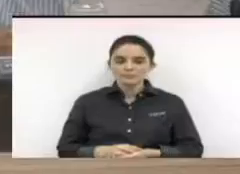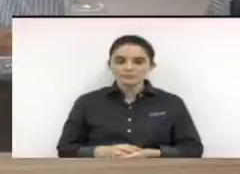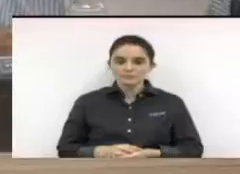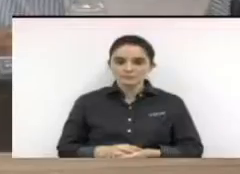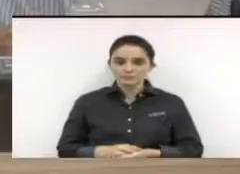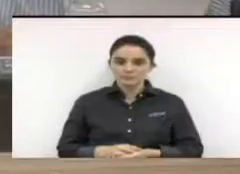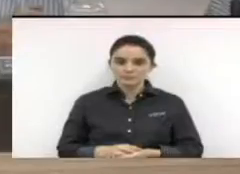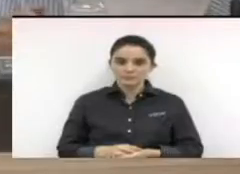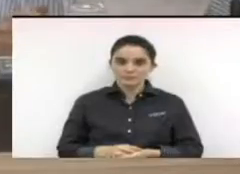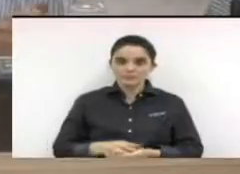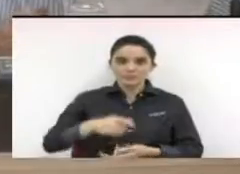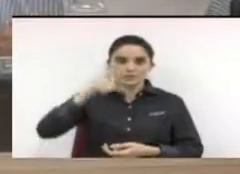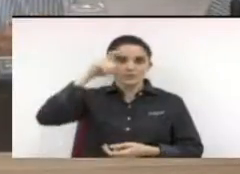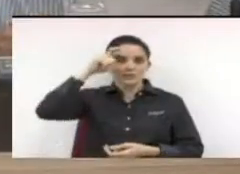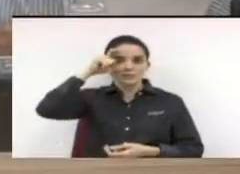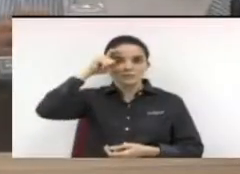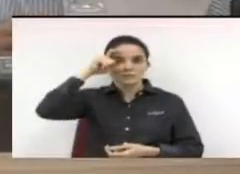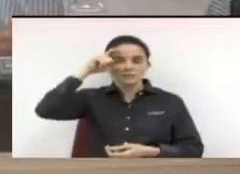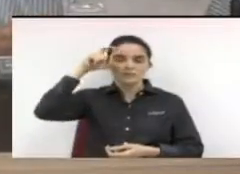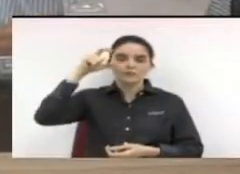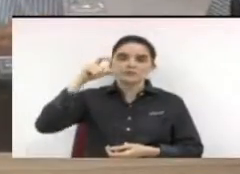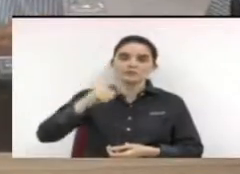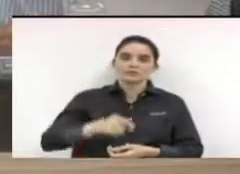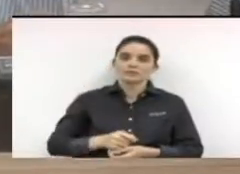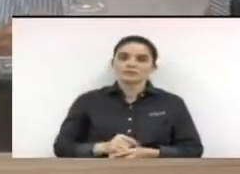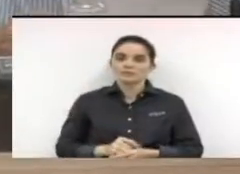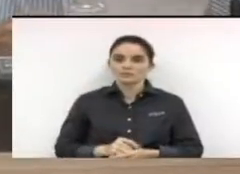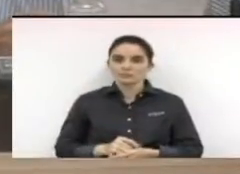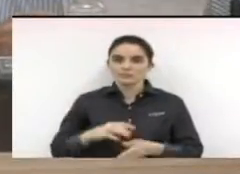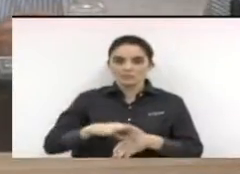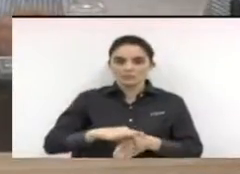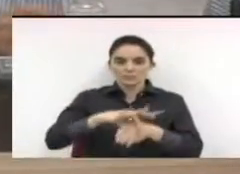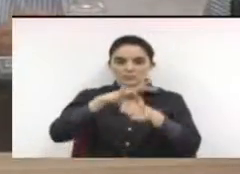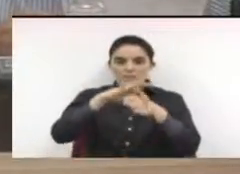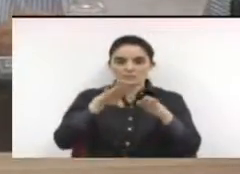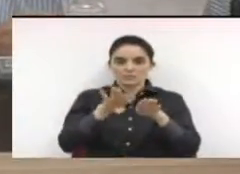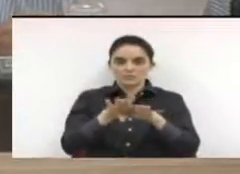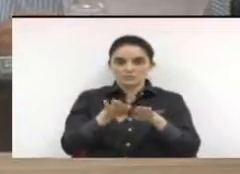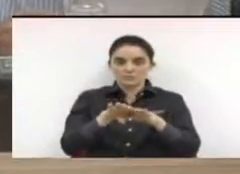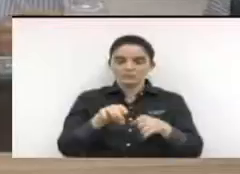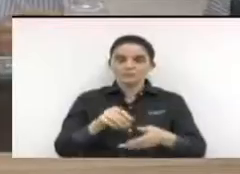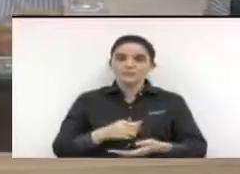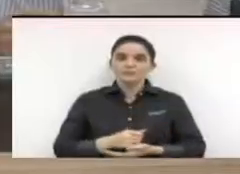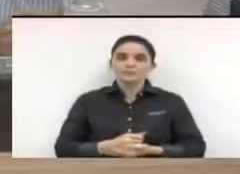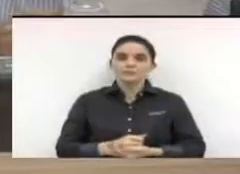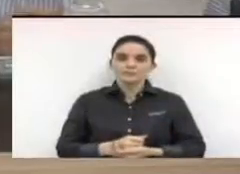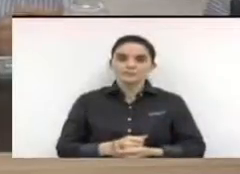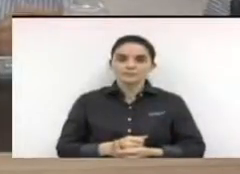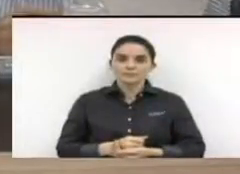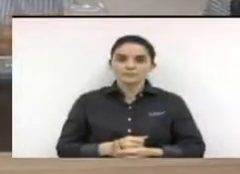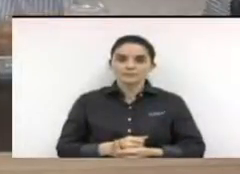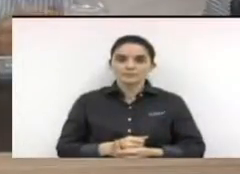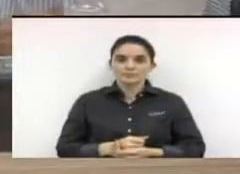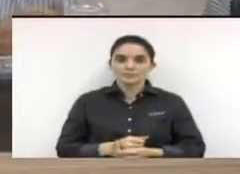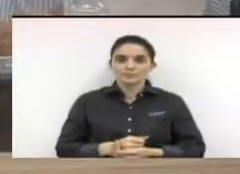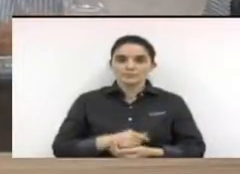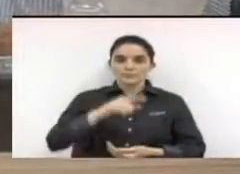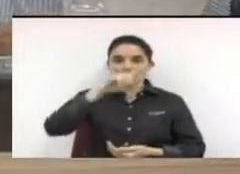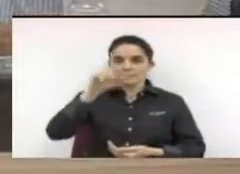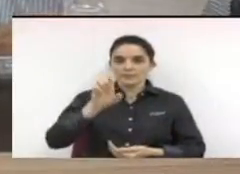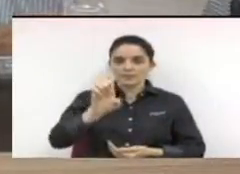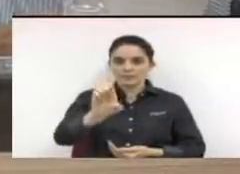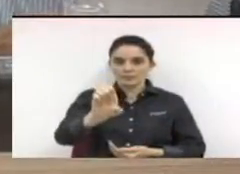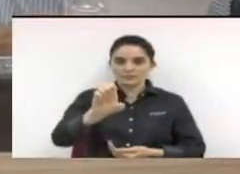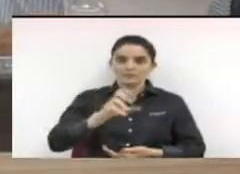PRB. José Farid Zaine, líder do bloco PROS, PRB, PPS. José Roberto Bernardo, líder do